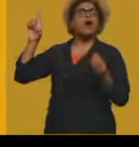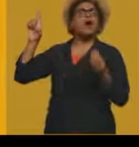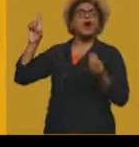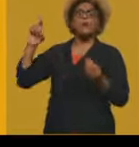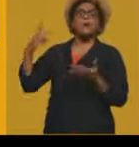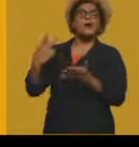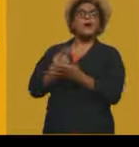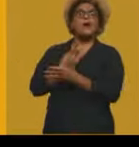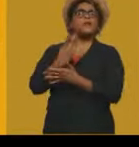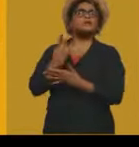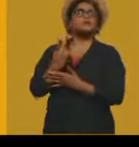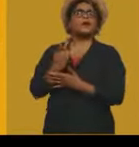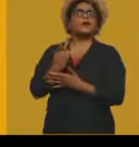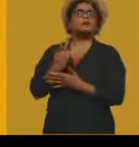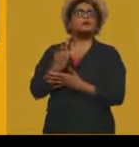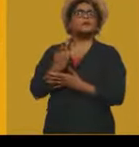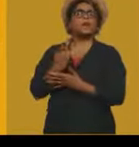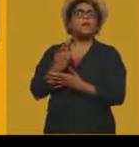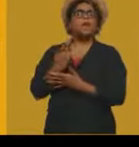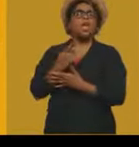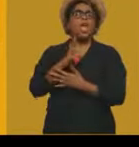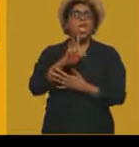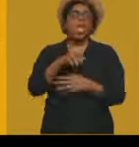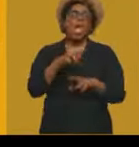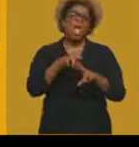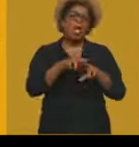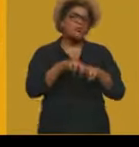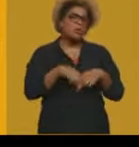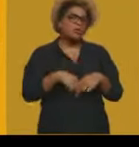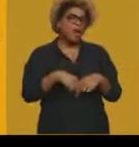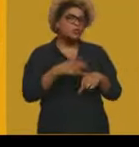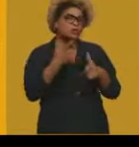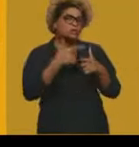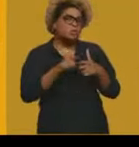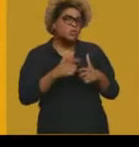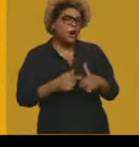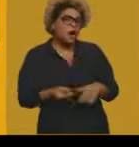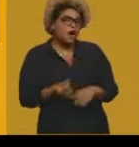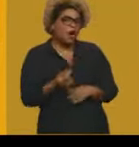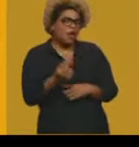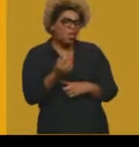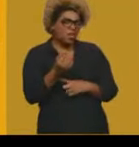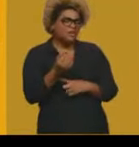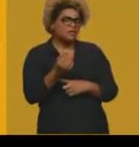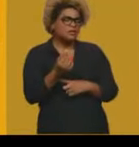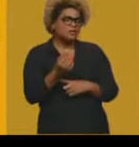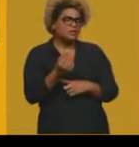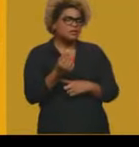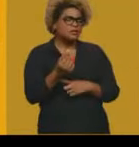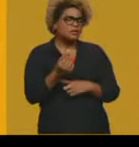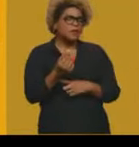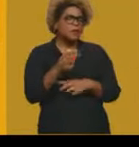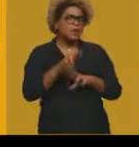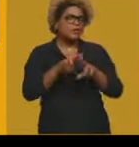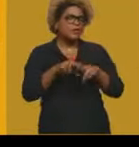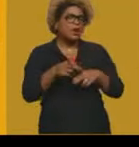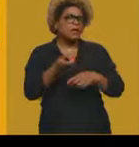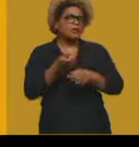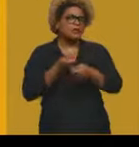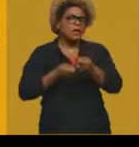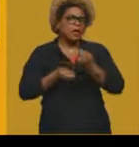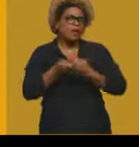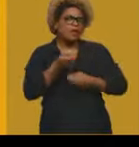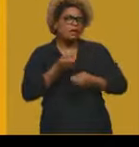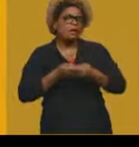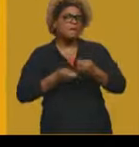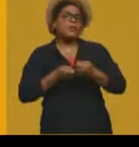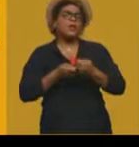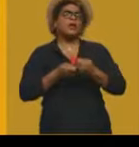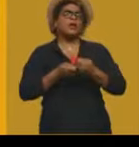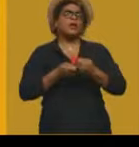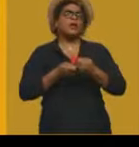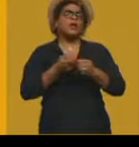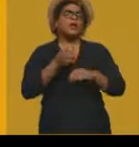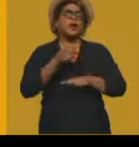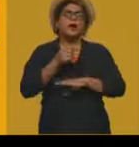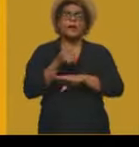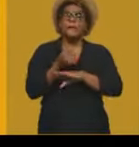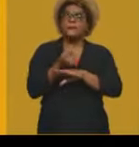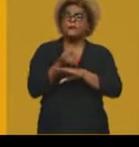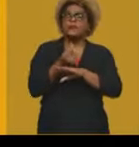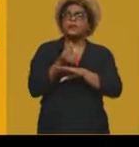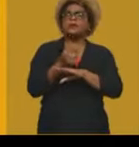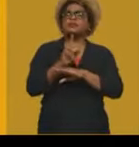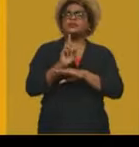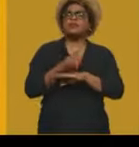por uma crise, né, da economia capitalista, né, ou questões que são geradas pelo desenvolvimento dessa economia capitalista de